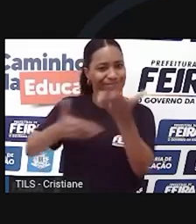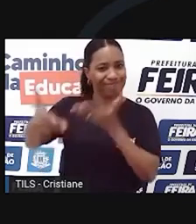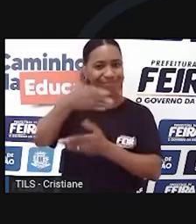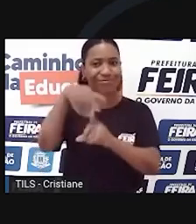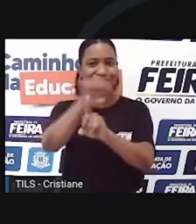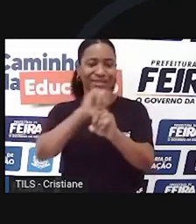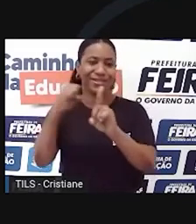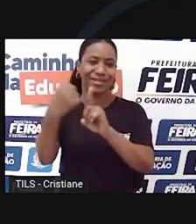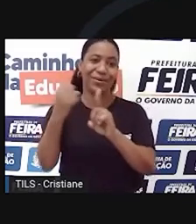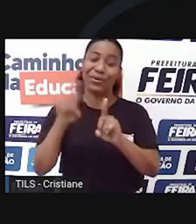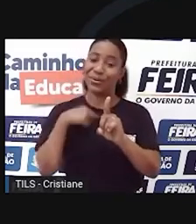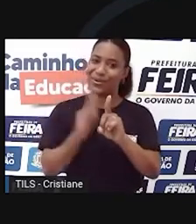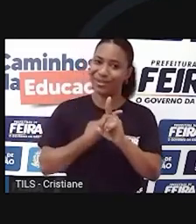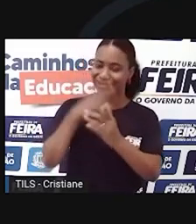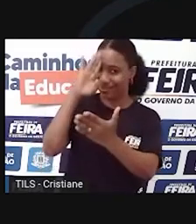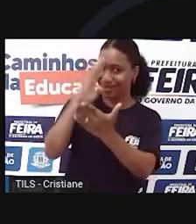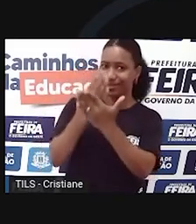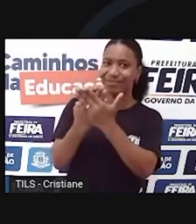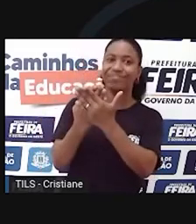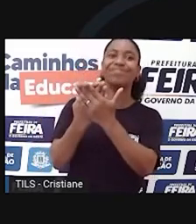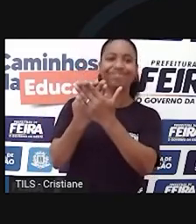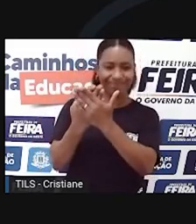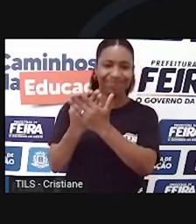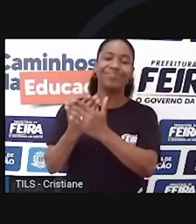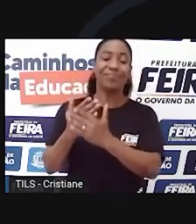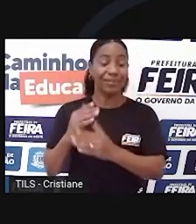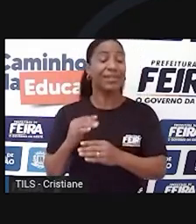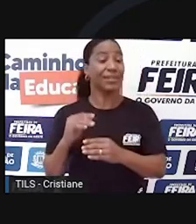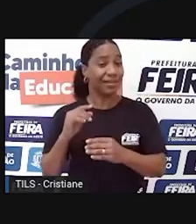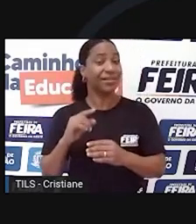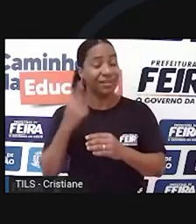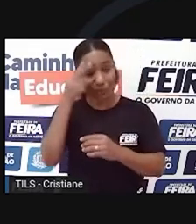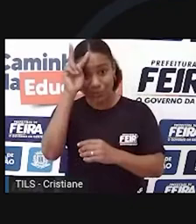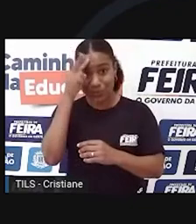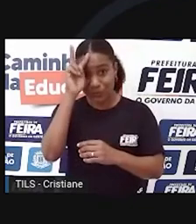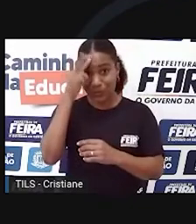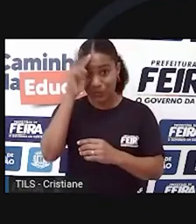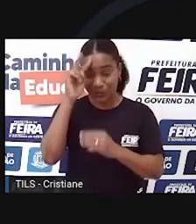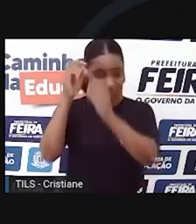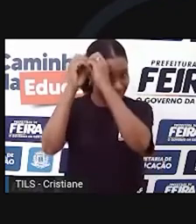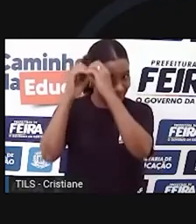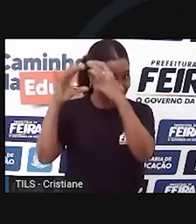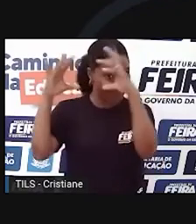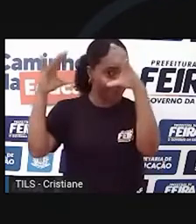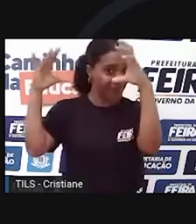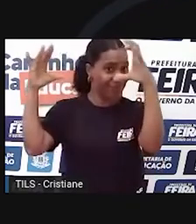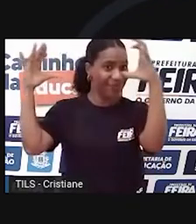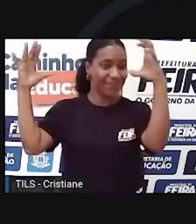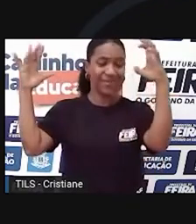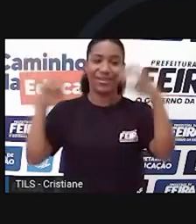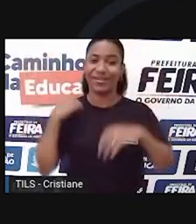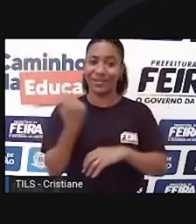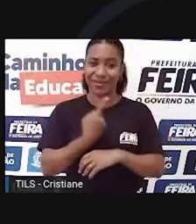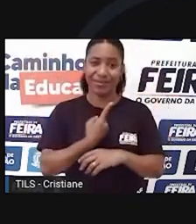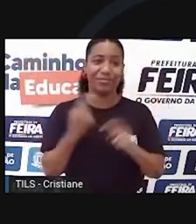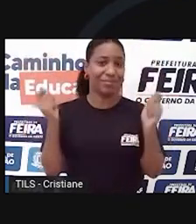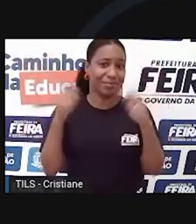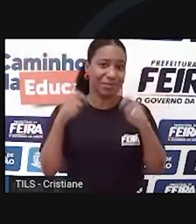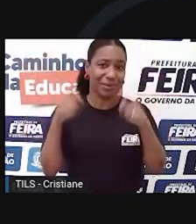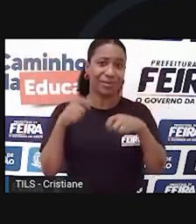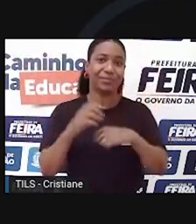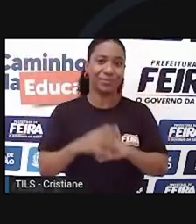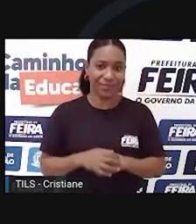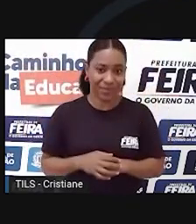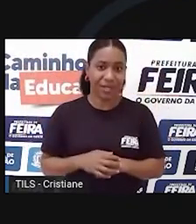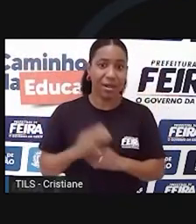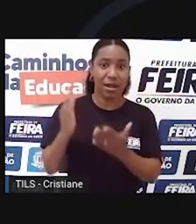ficções. A ficção nos permitiu um nível de organização não vislumbrado até então em qualquer outra espécie. Ela fez com que indivíduos que não conheciam uns aos